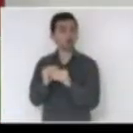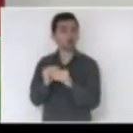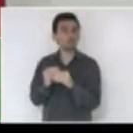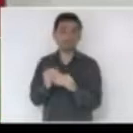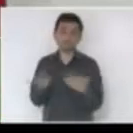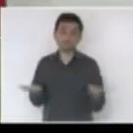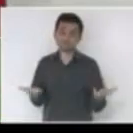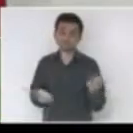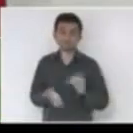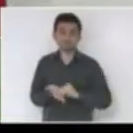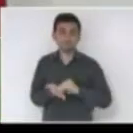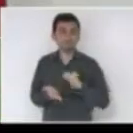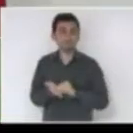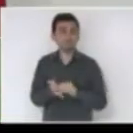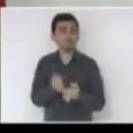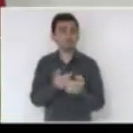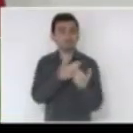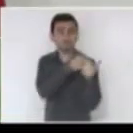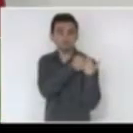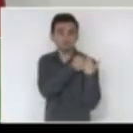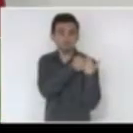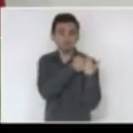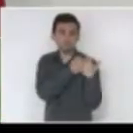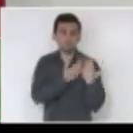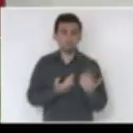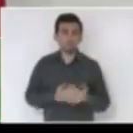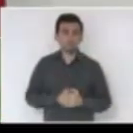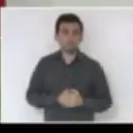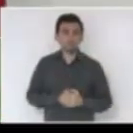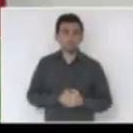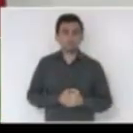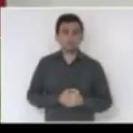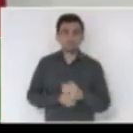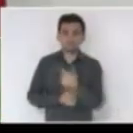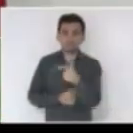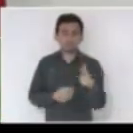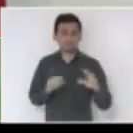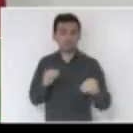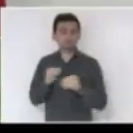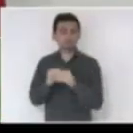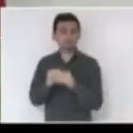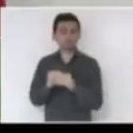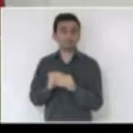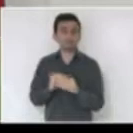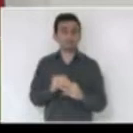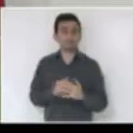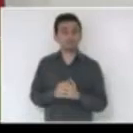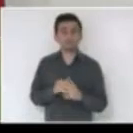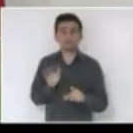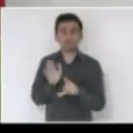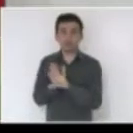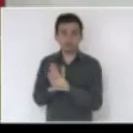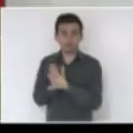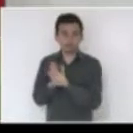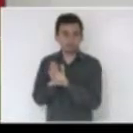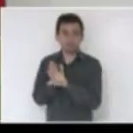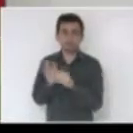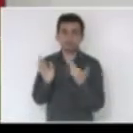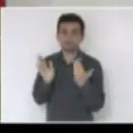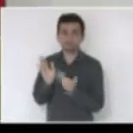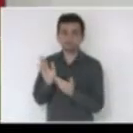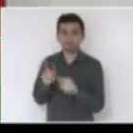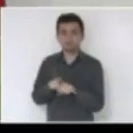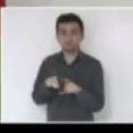uma irresponsabilidade a toda prova. Não estavam incluídos. E depois a lei, ela